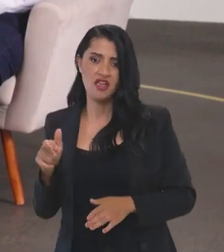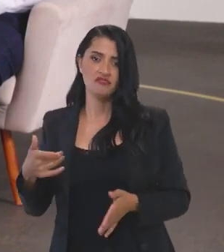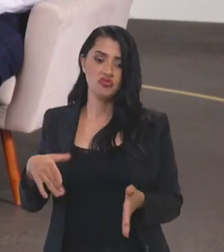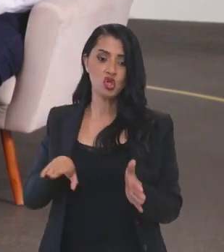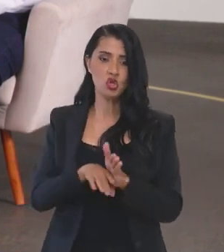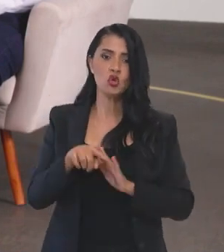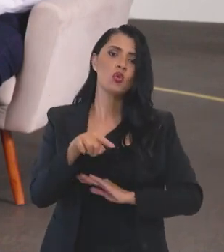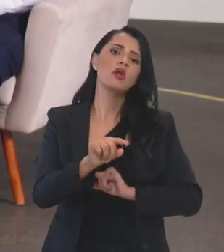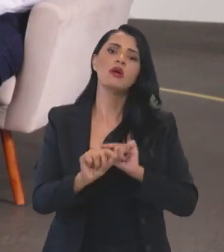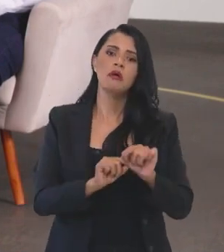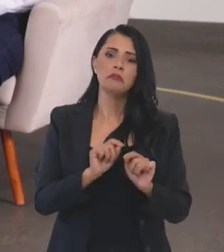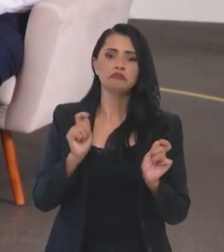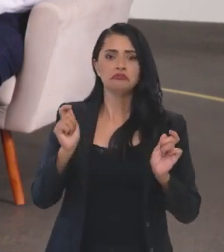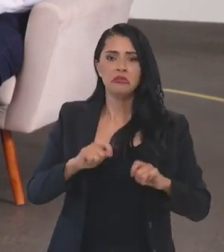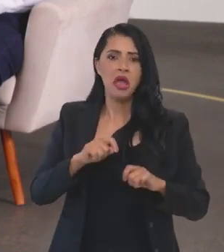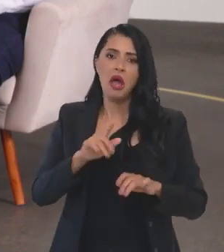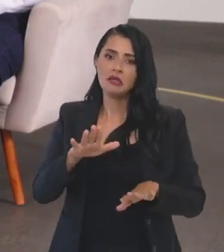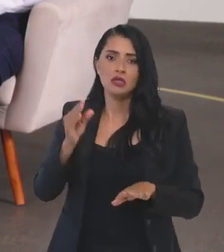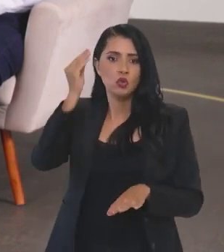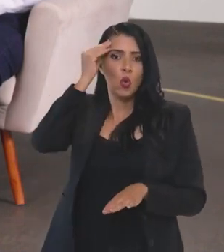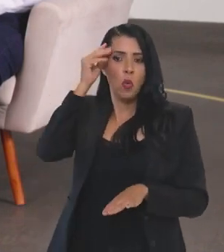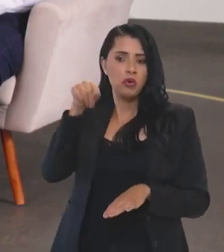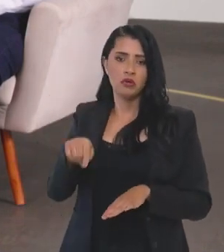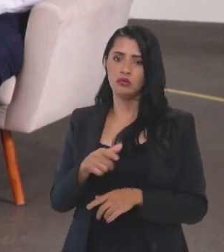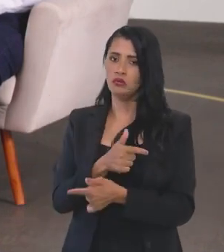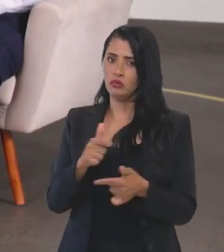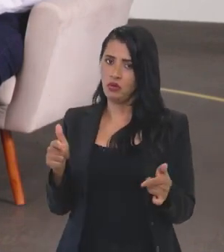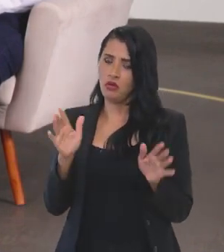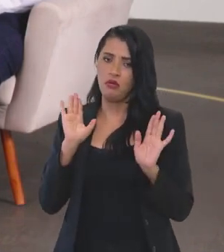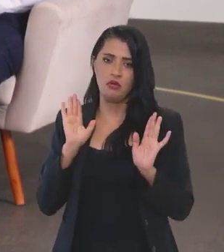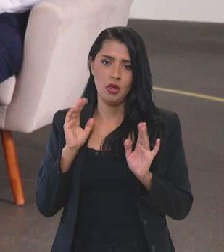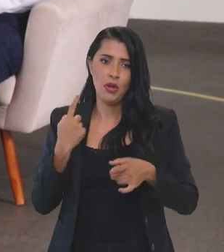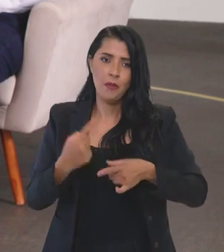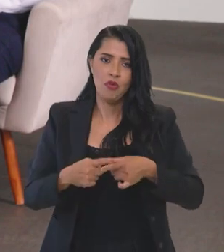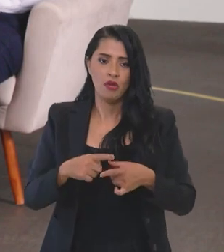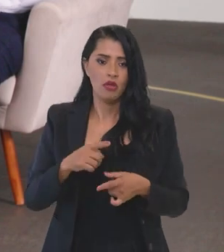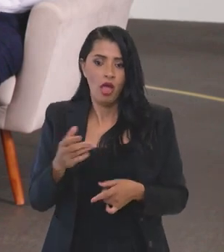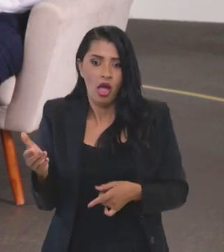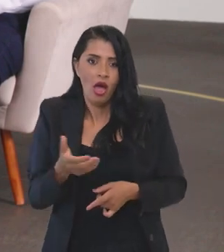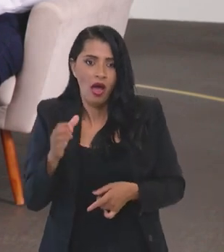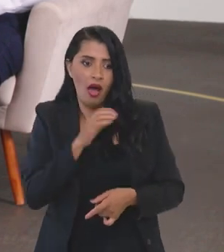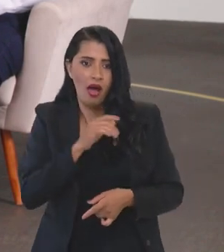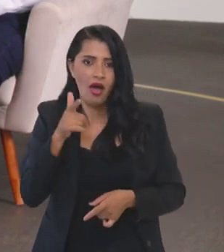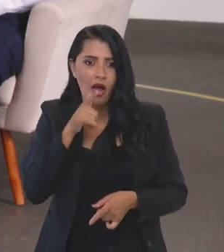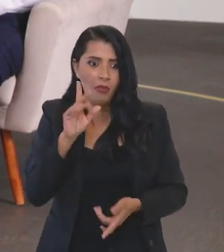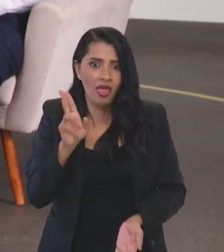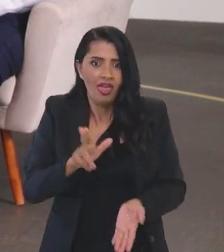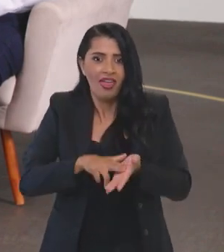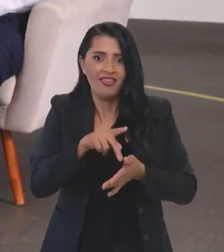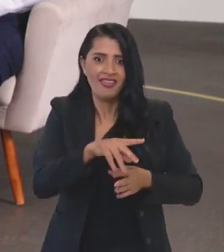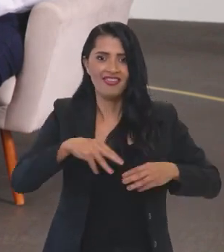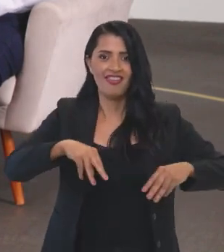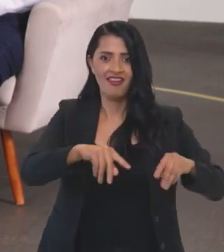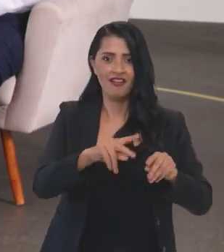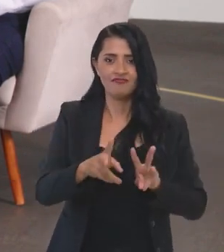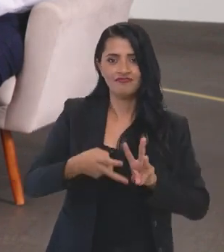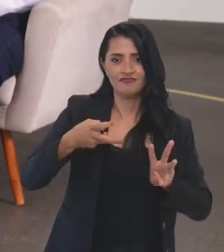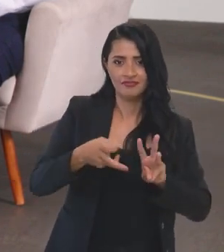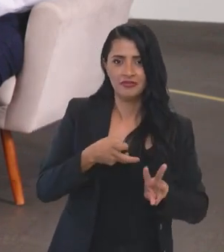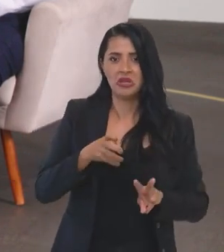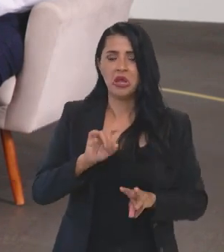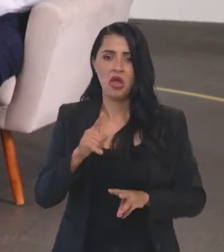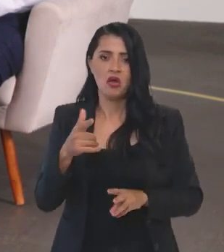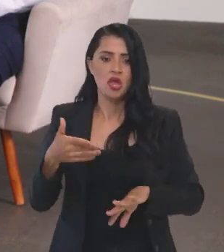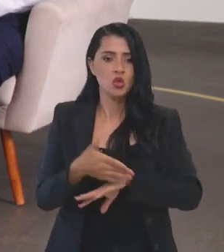fazendeiro, que ali pode até nem ter culpa, por conta da agilidade no reconhecimento das terras indígenas,